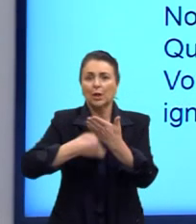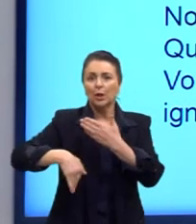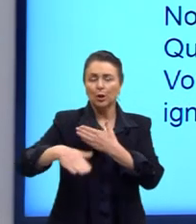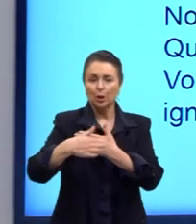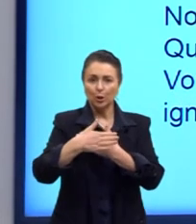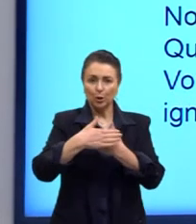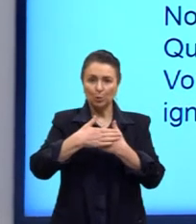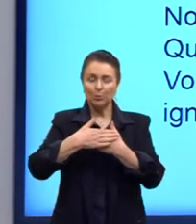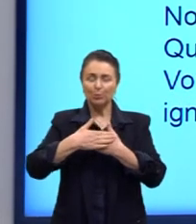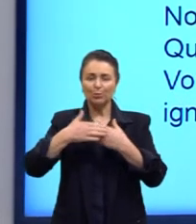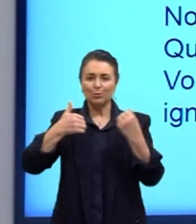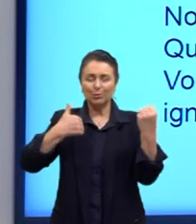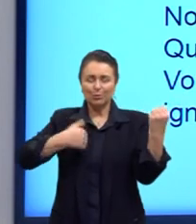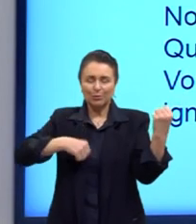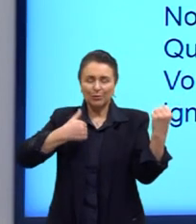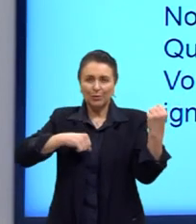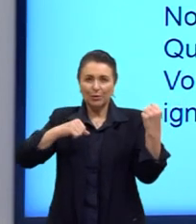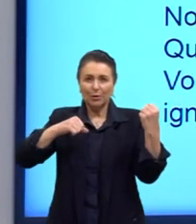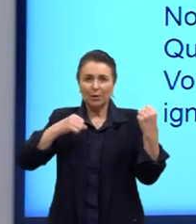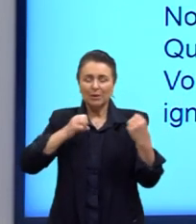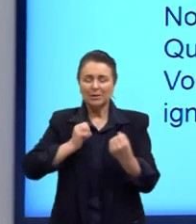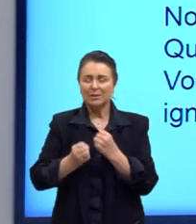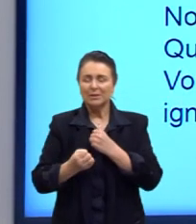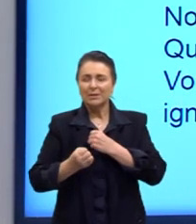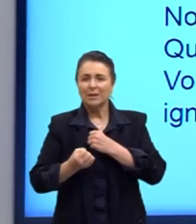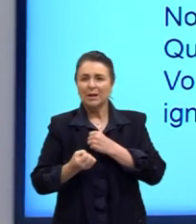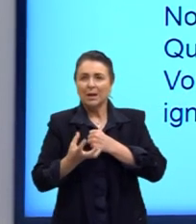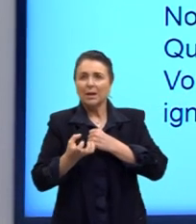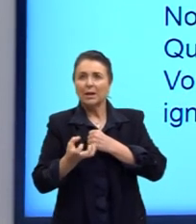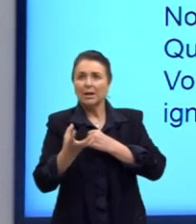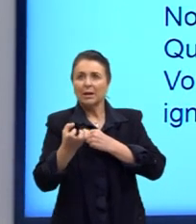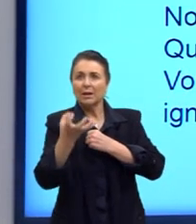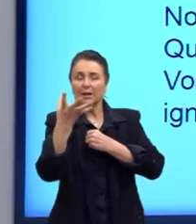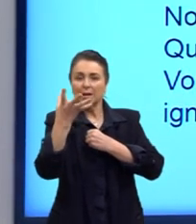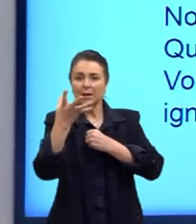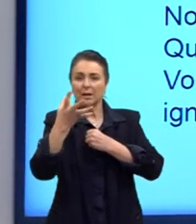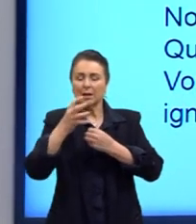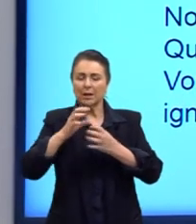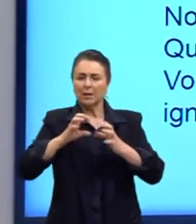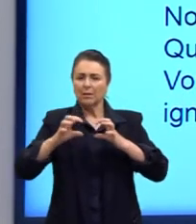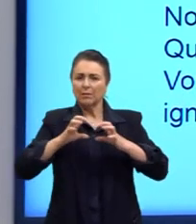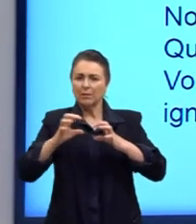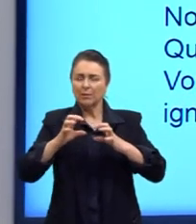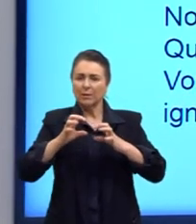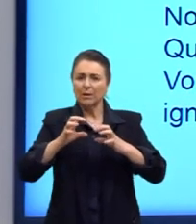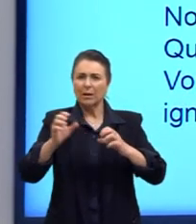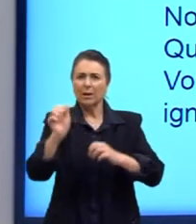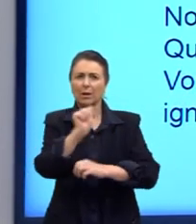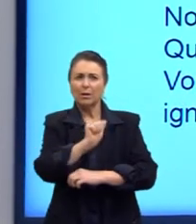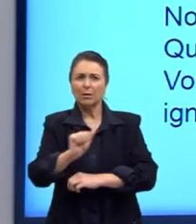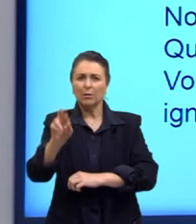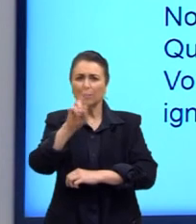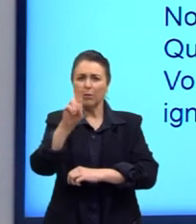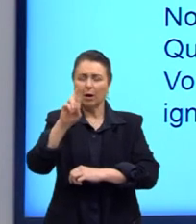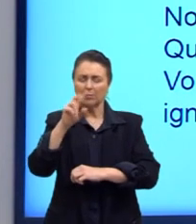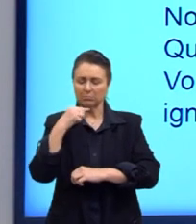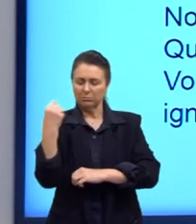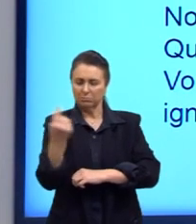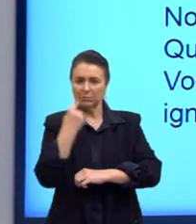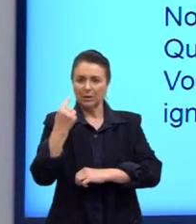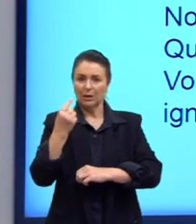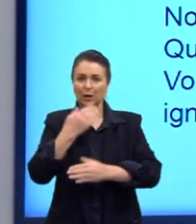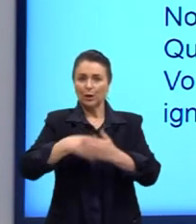cordas dos violões ecoa e vibra e se contorce no ar, convulso. Tudo na noite,